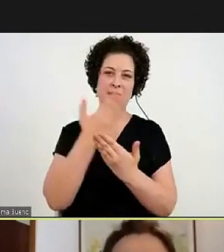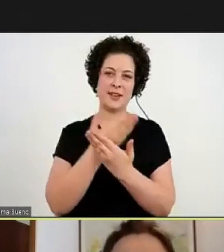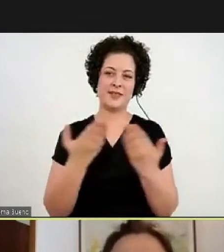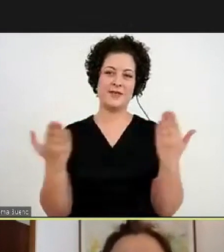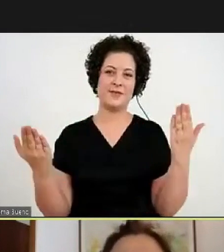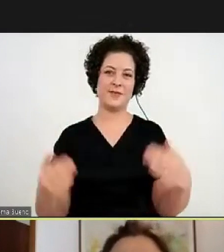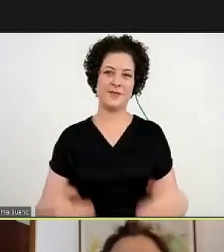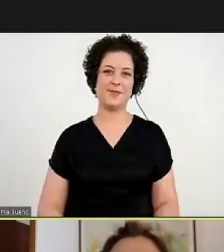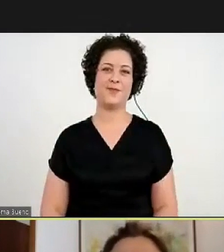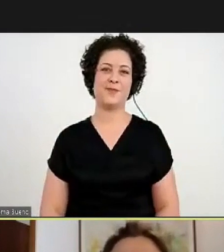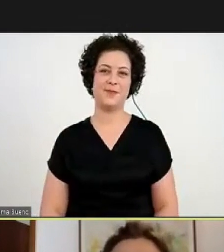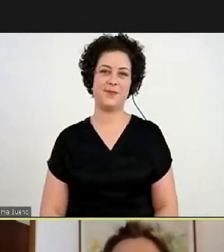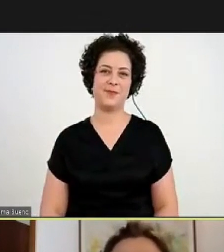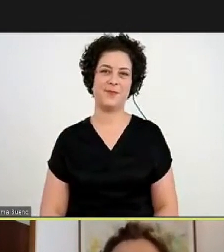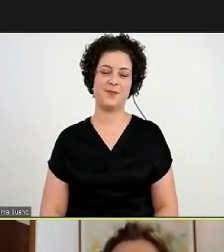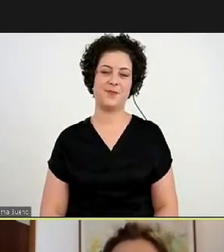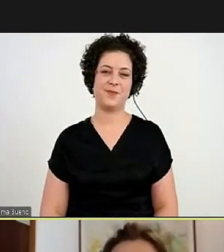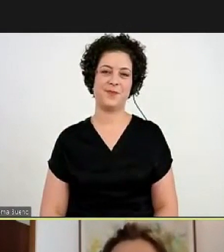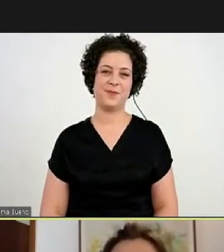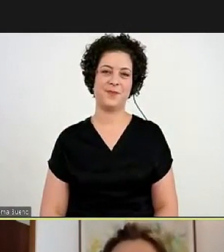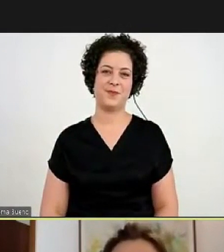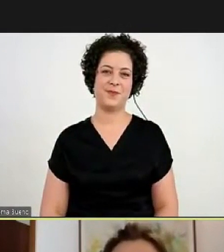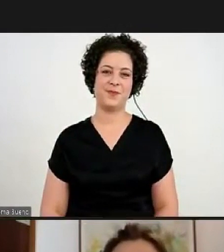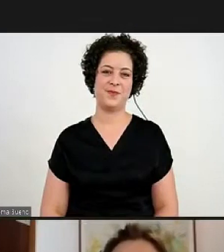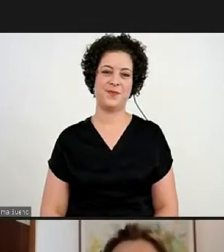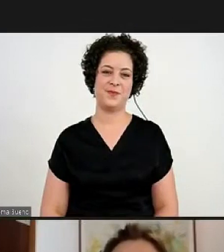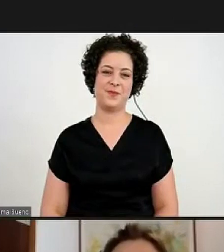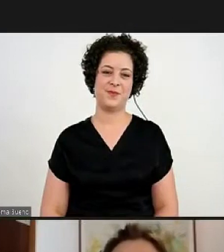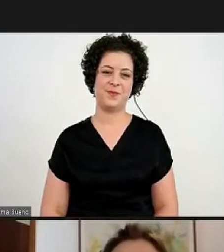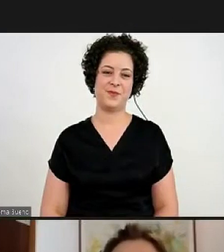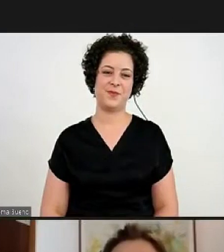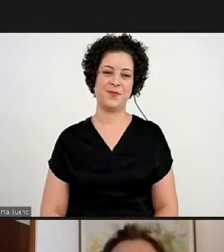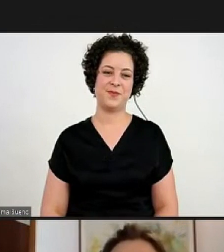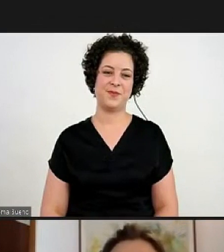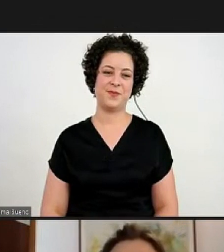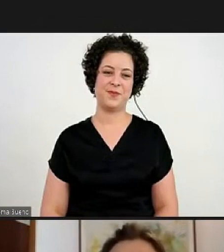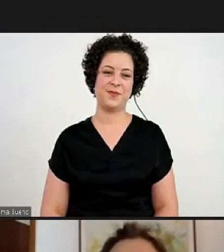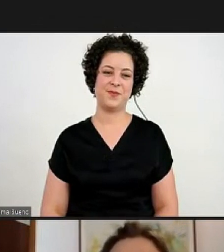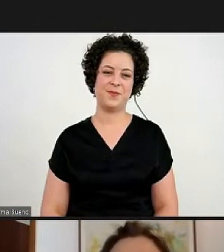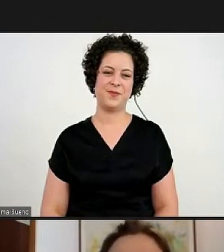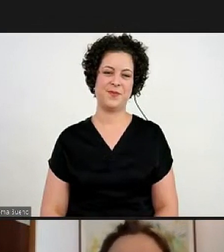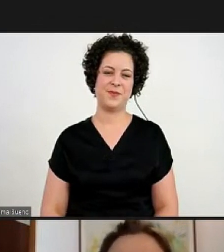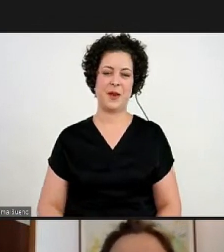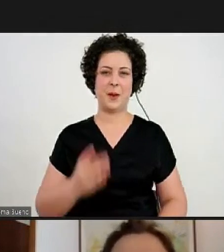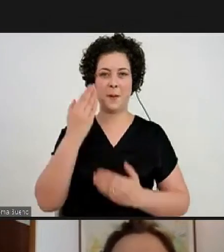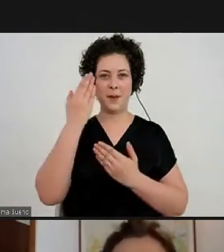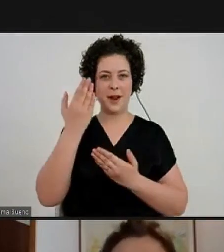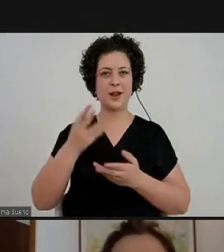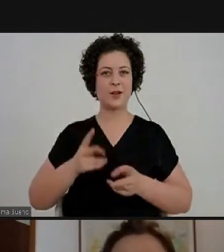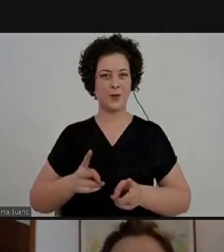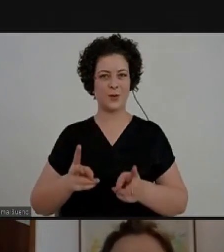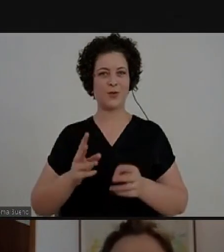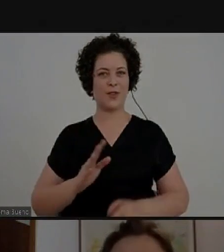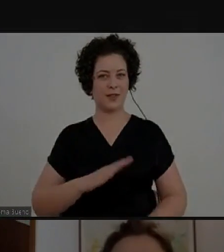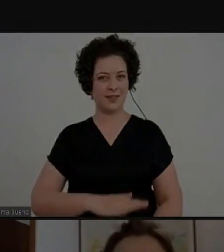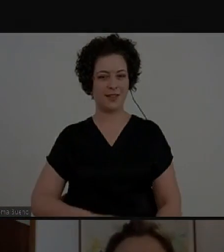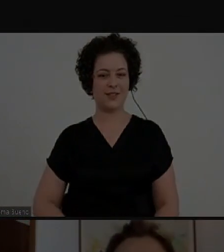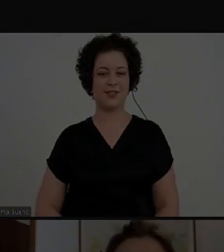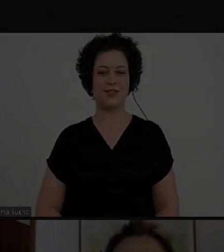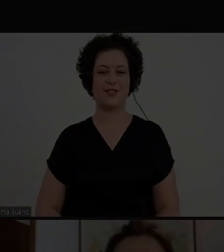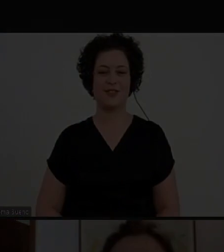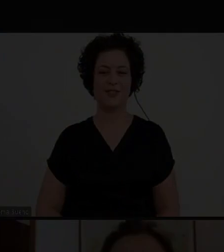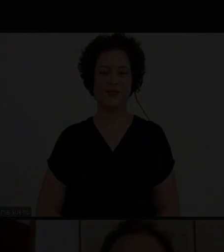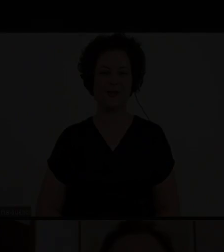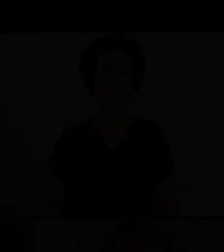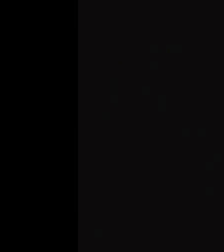que estão aí possibilitando isso. Obrigada. Obrigada. Vamos continuar a tarde. e a vocês